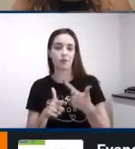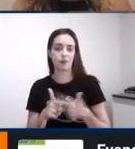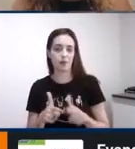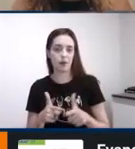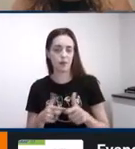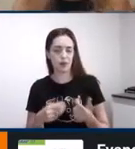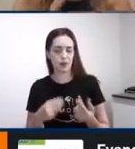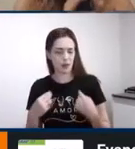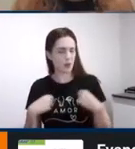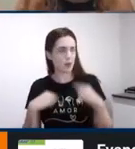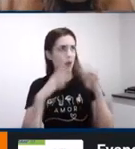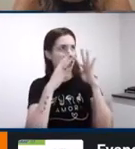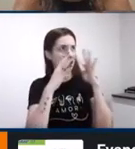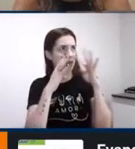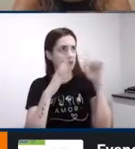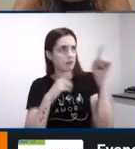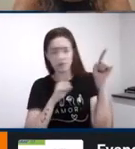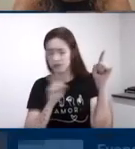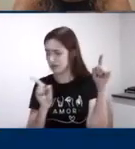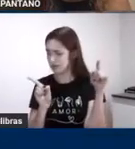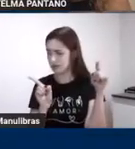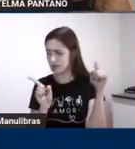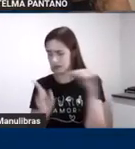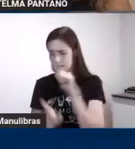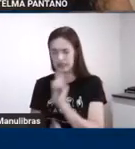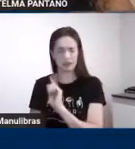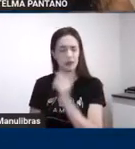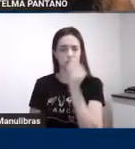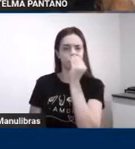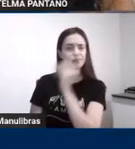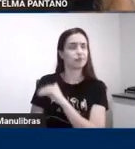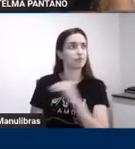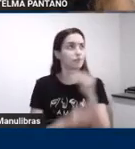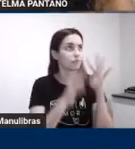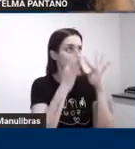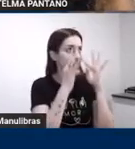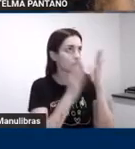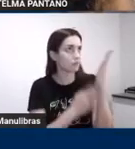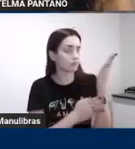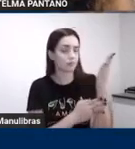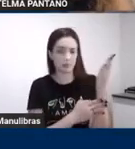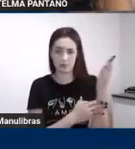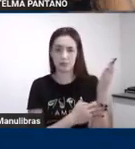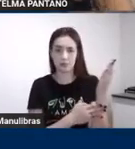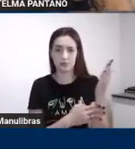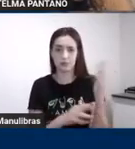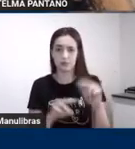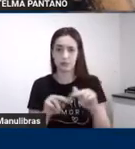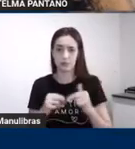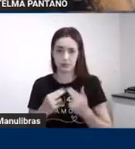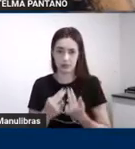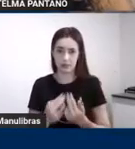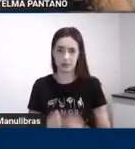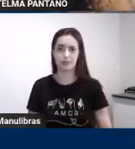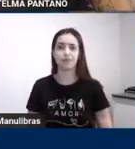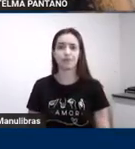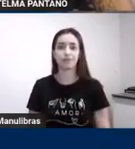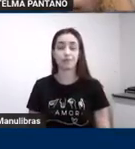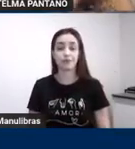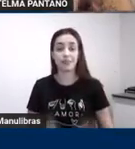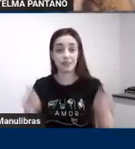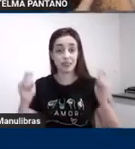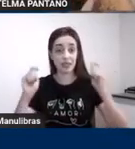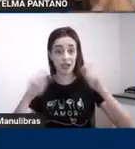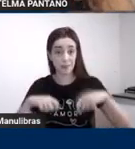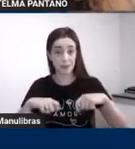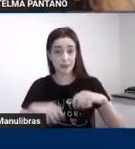eu vou prestar atenção e onde eu não vou prestar atenção. E a nossa capacidade atencional como eu já trouxe para vocês é muito limitada. Se